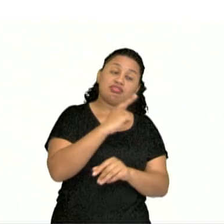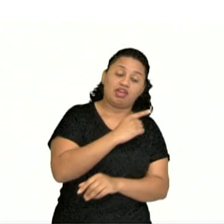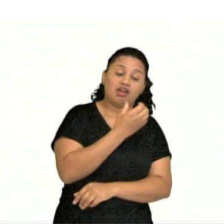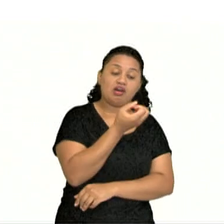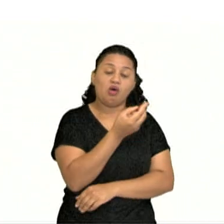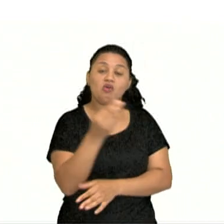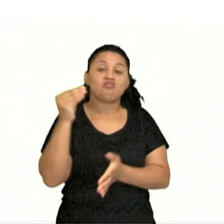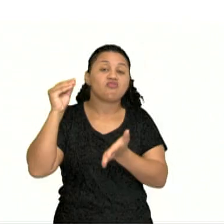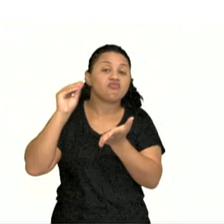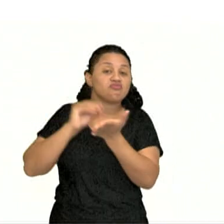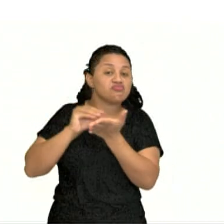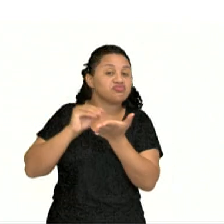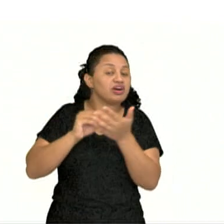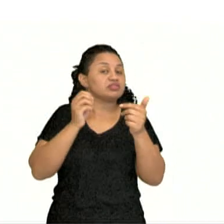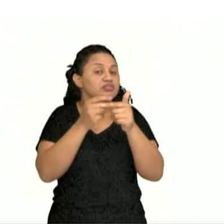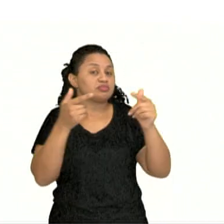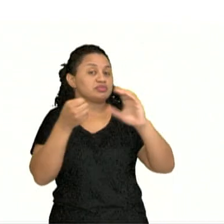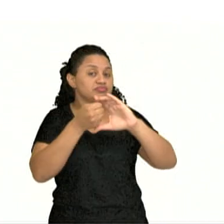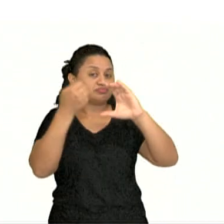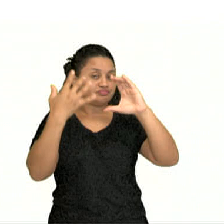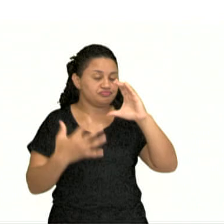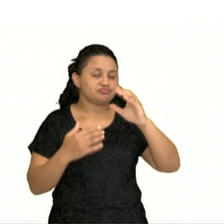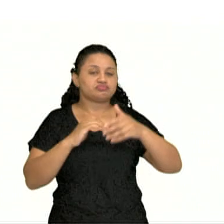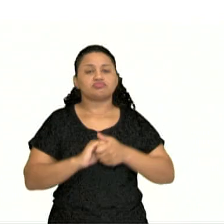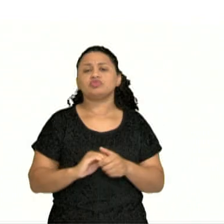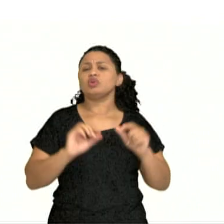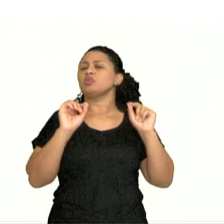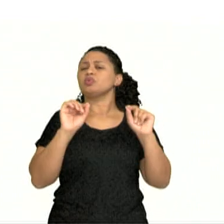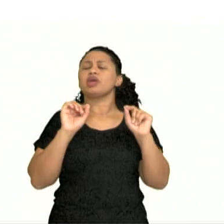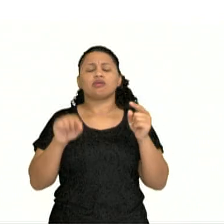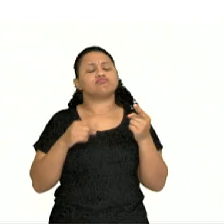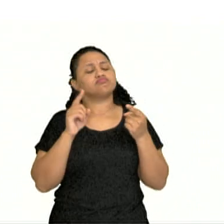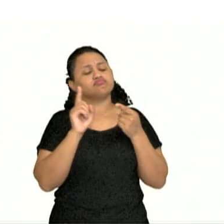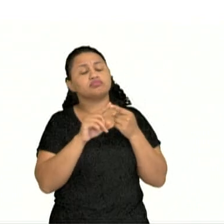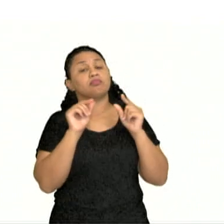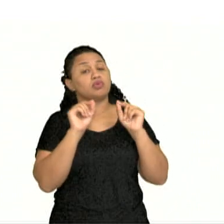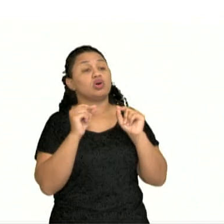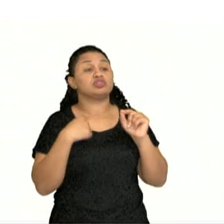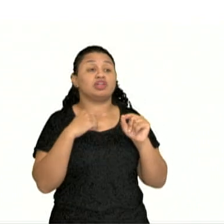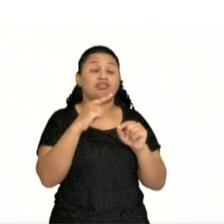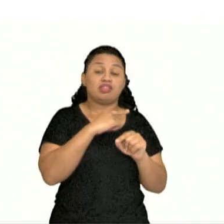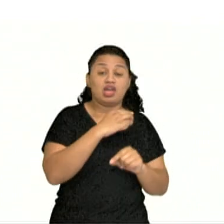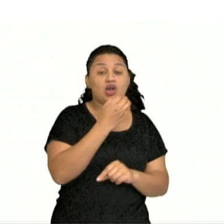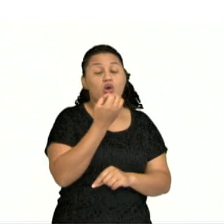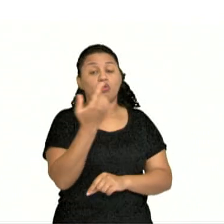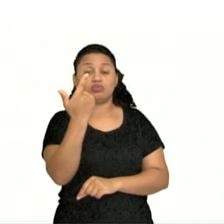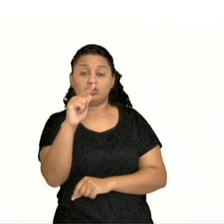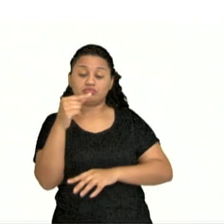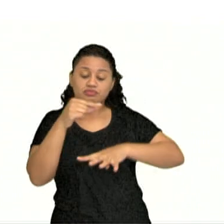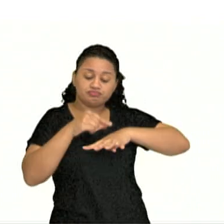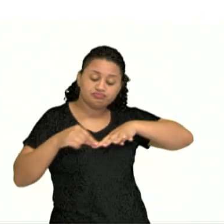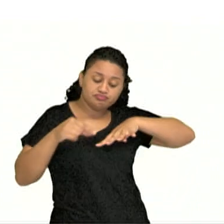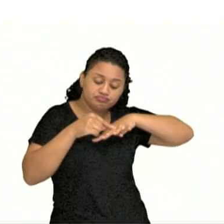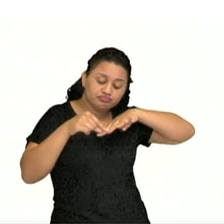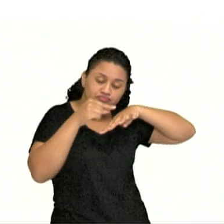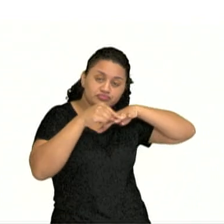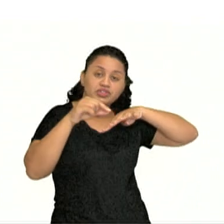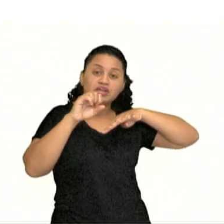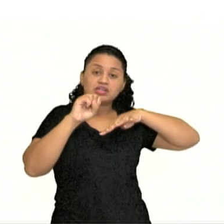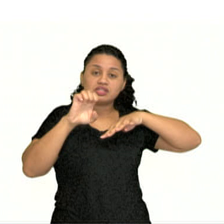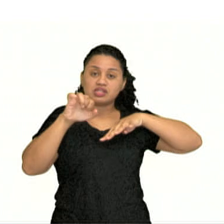ou ausência de algumas estruturas. Mas quais são essas? Ter ou não ter tecidos condutores de seiva,